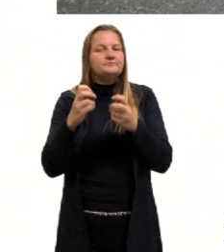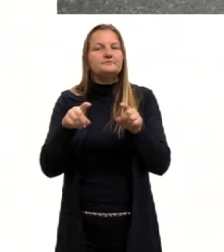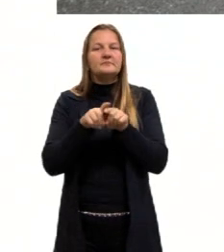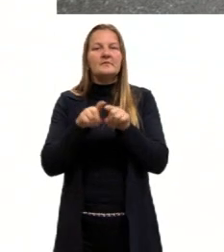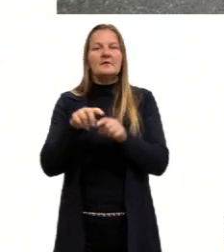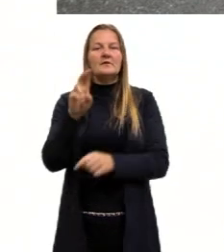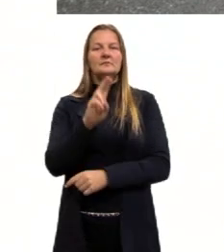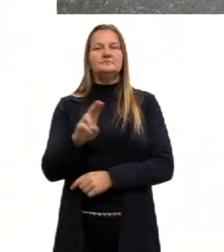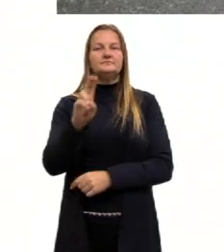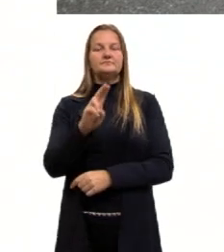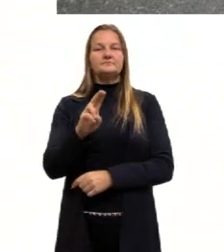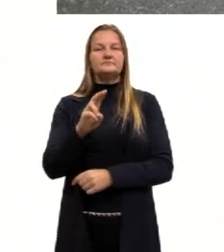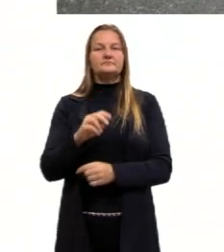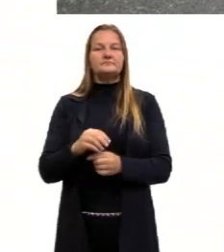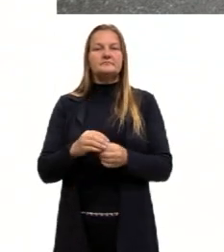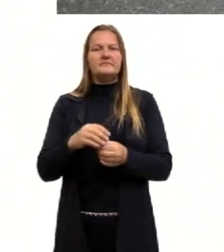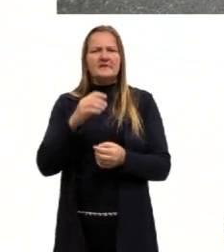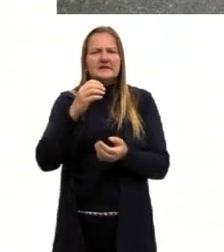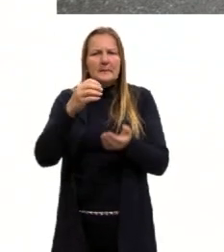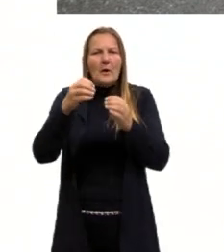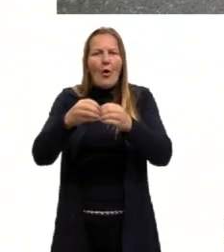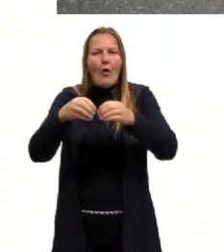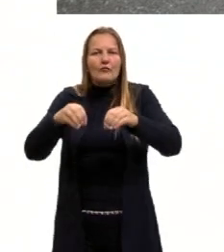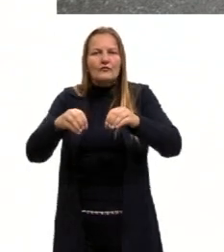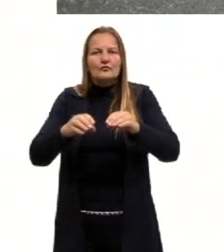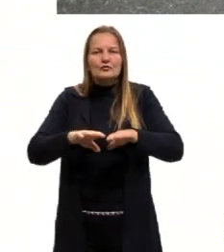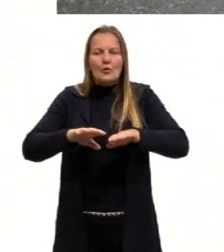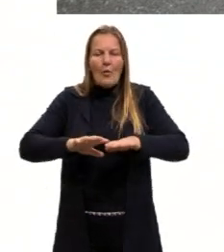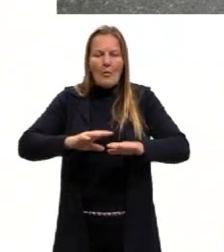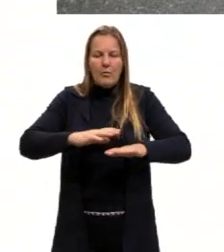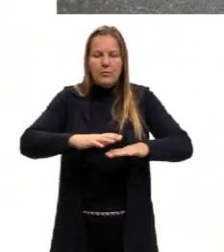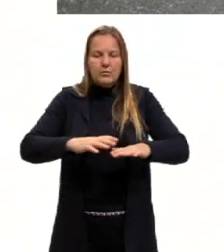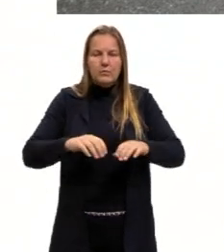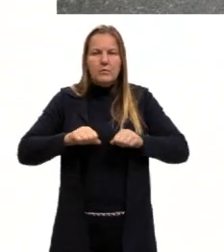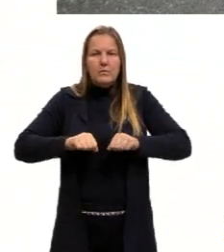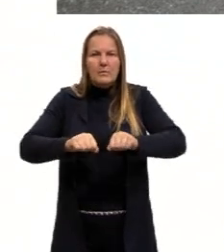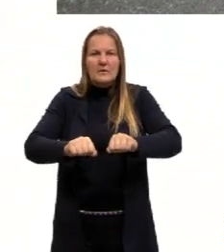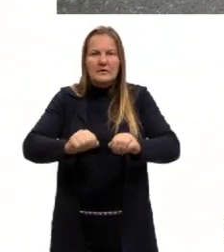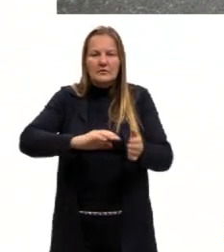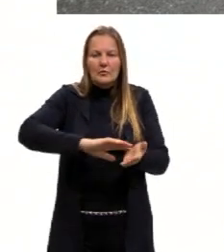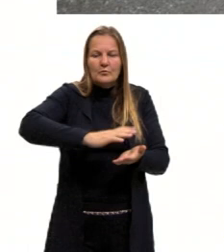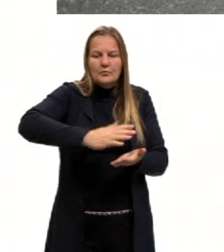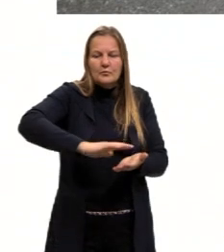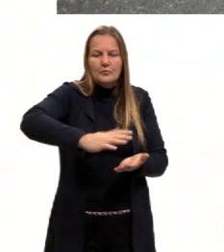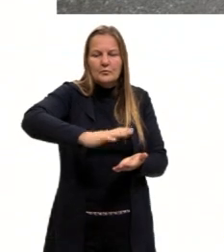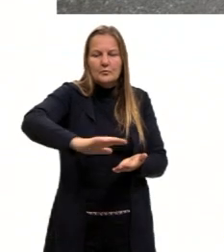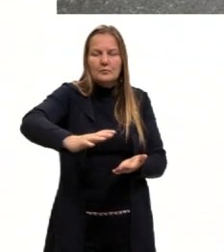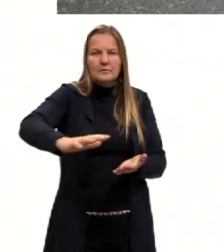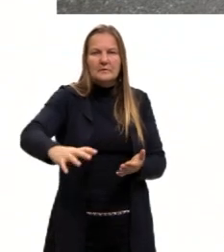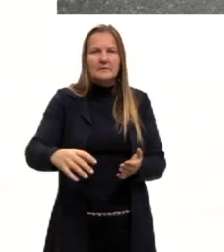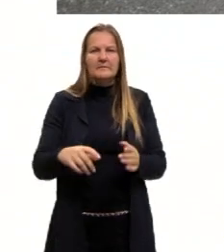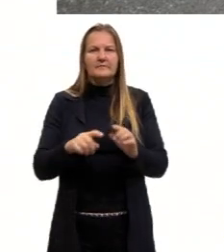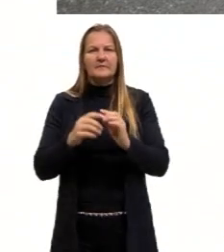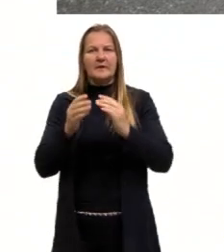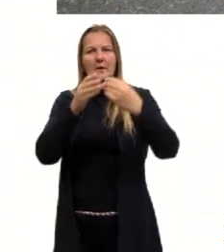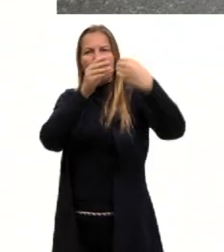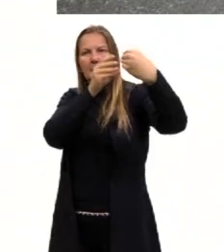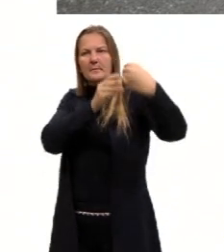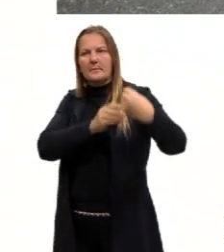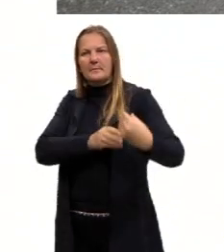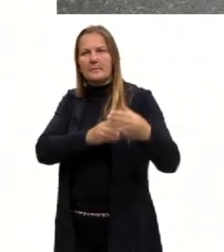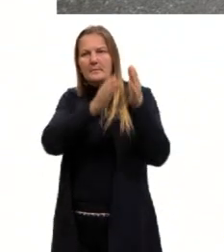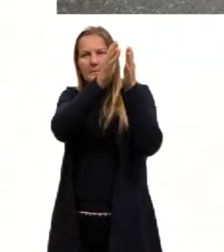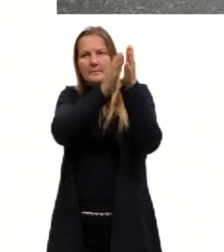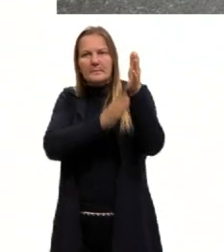usar as bandejas de ovos do mercado, porque ela tem um formato parecido. Mas é importante lembrar